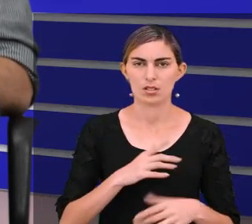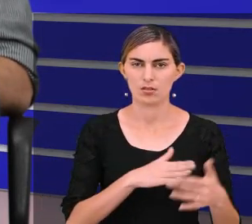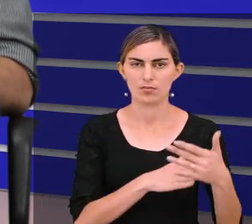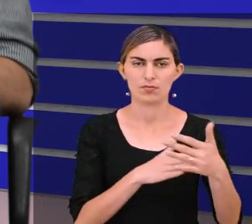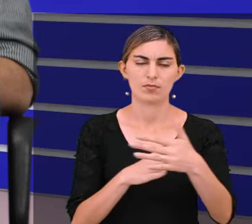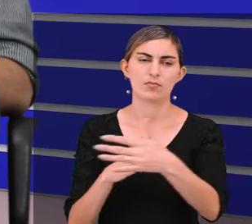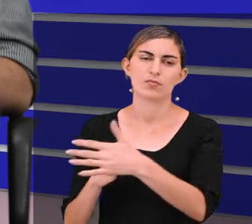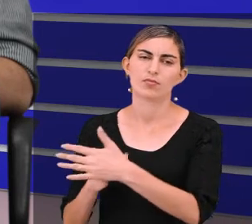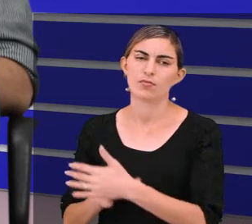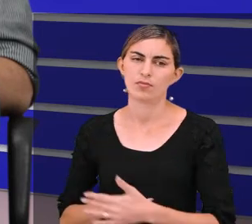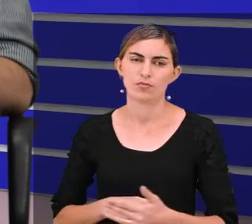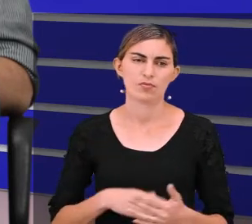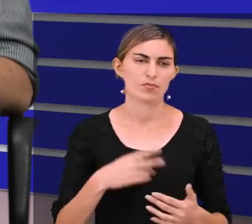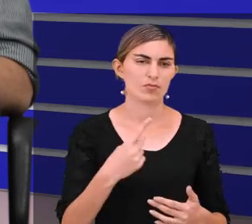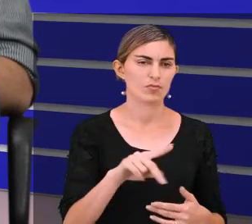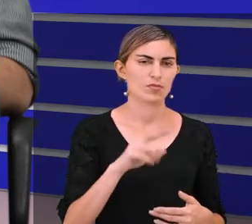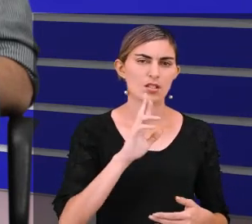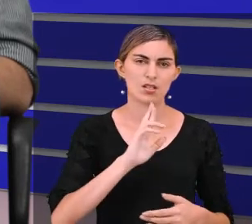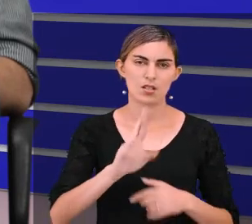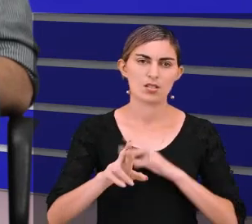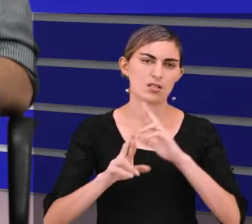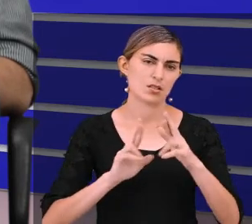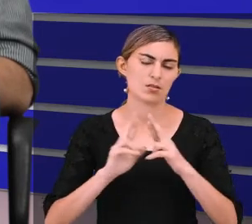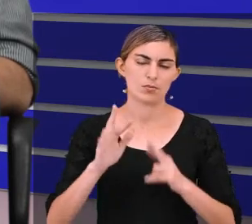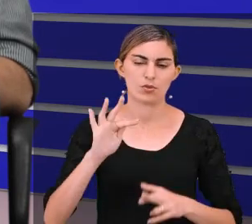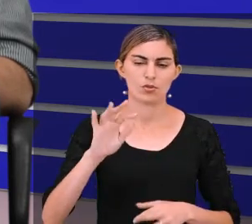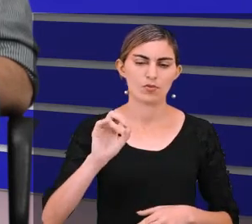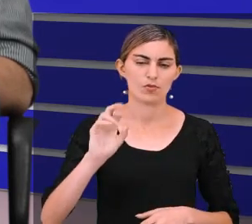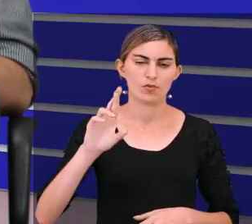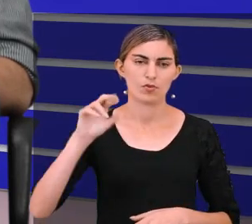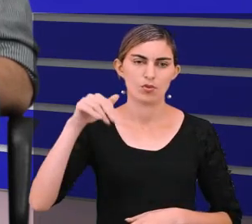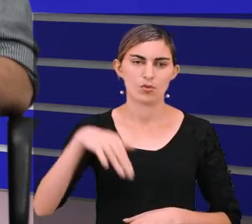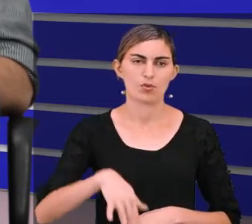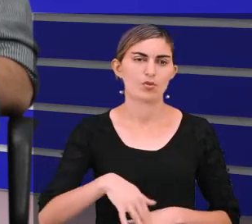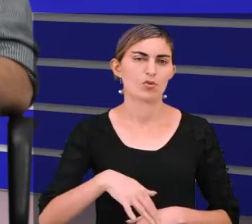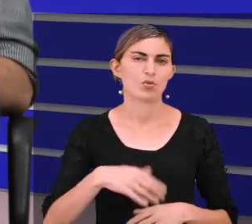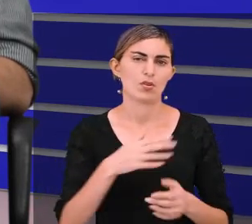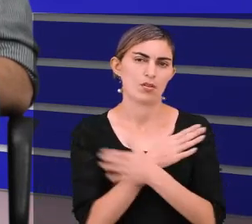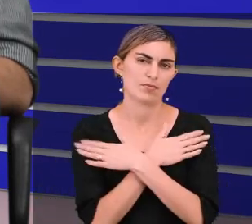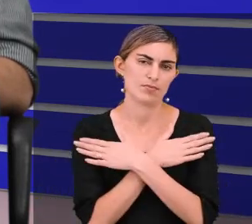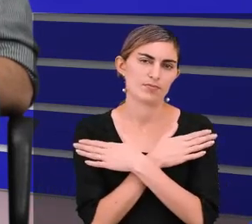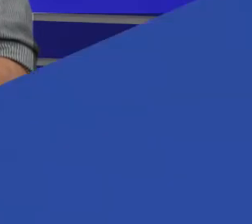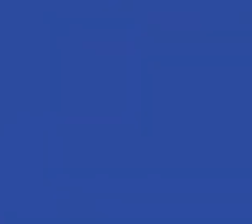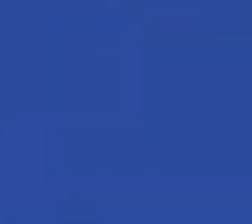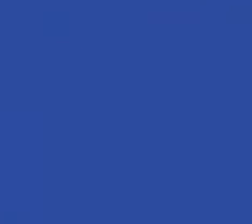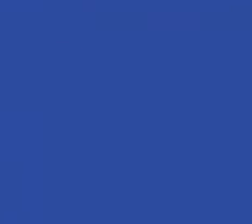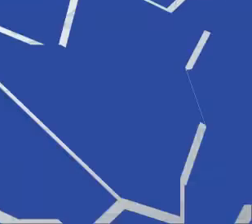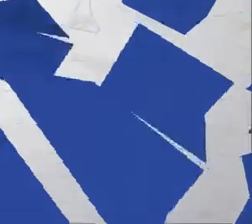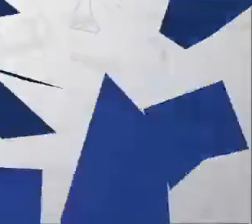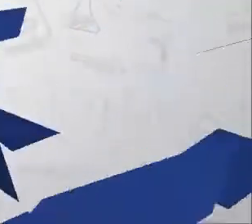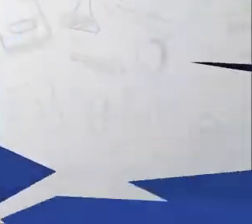desafio. Vai lá e responda lá no fórum. Um forte abraço!